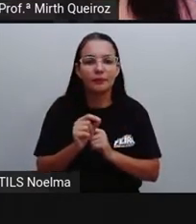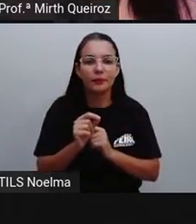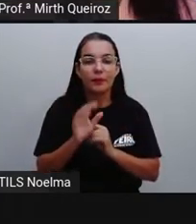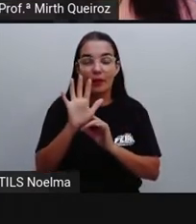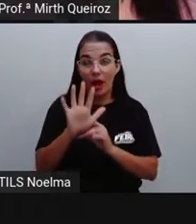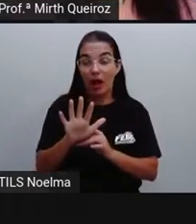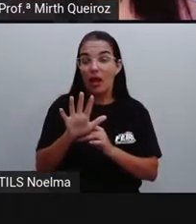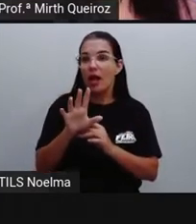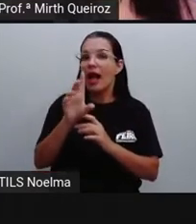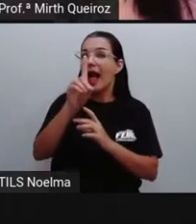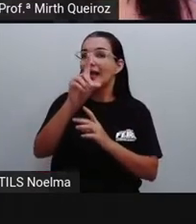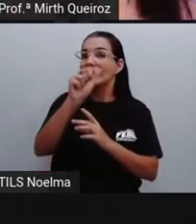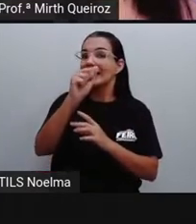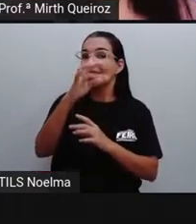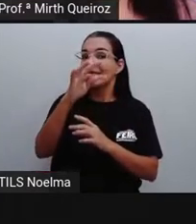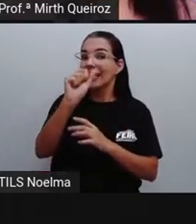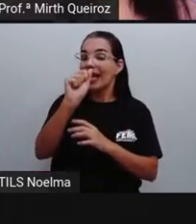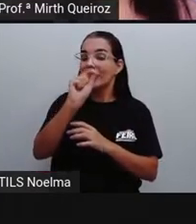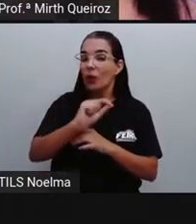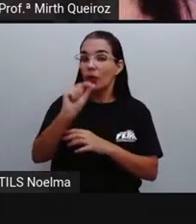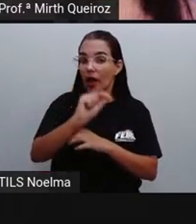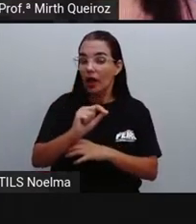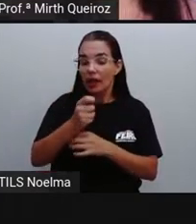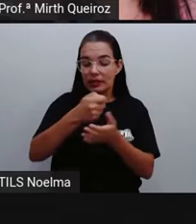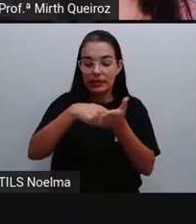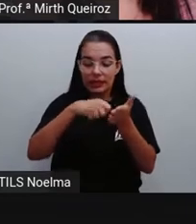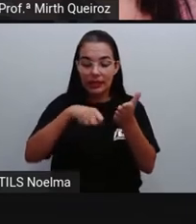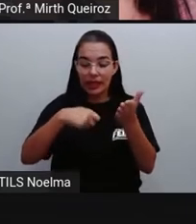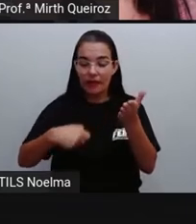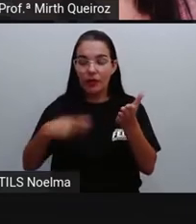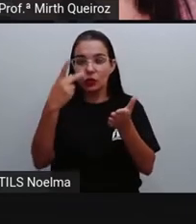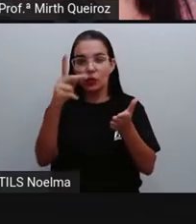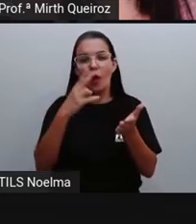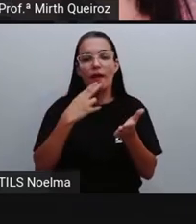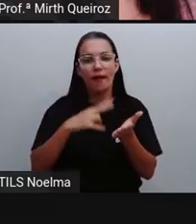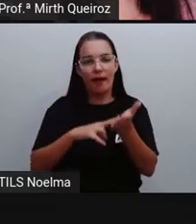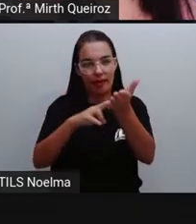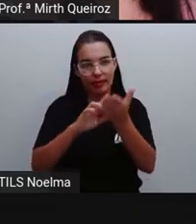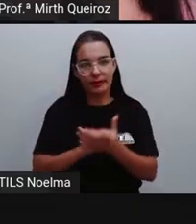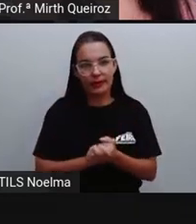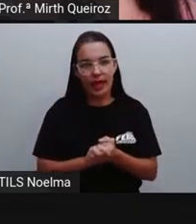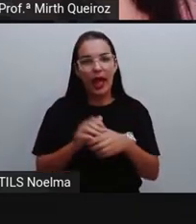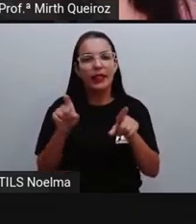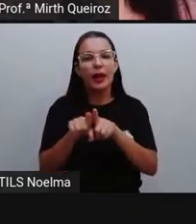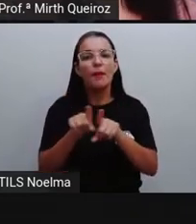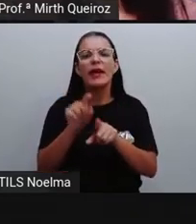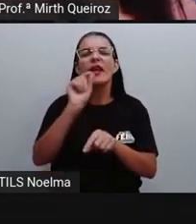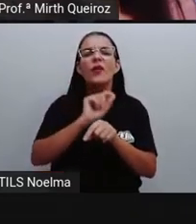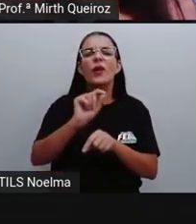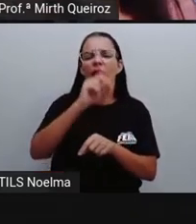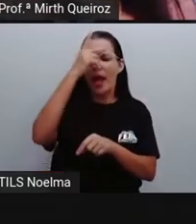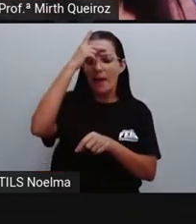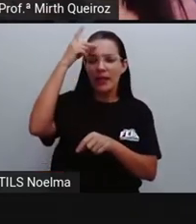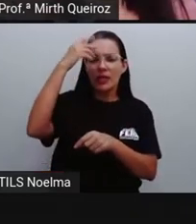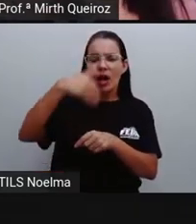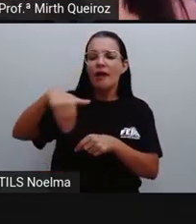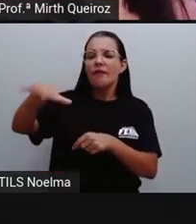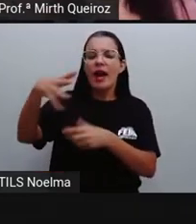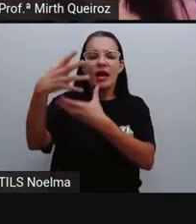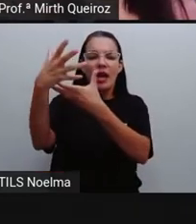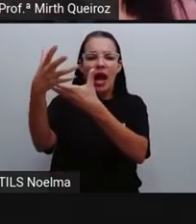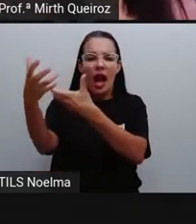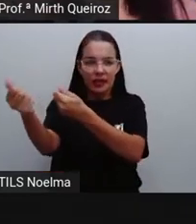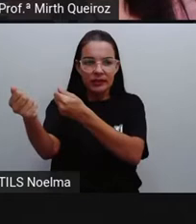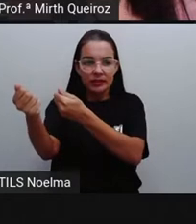lembrando que a data é a data que você escreveu a carta, certo? O destinatário, que é para quem a carta